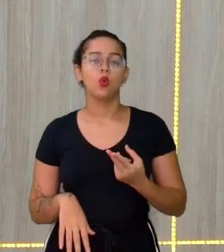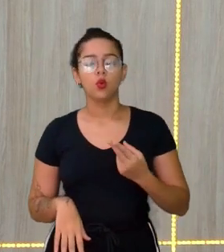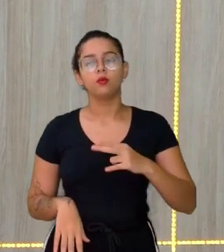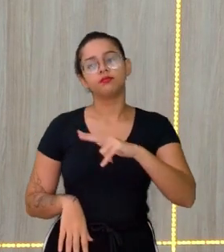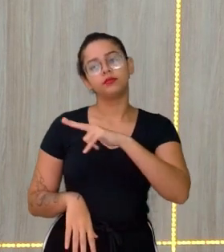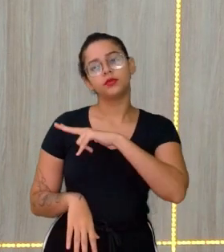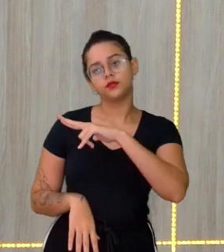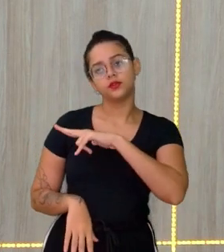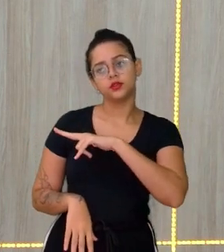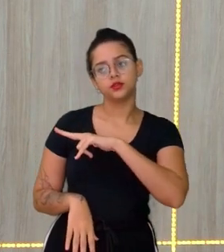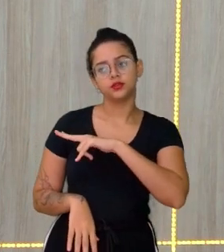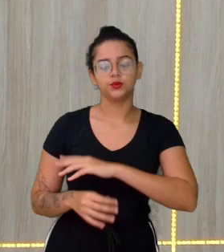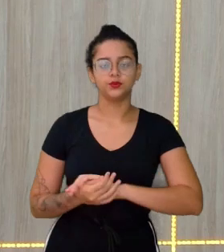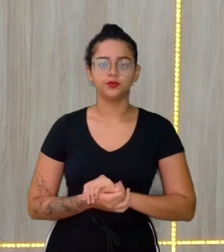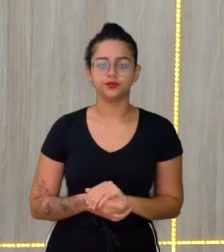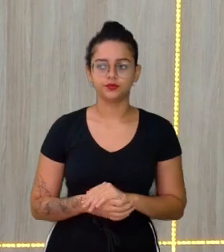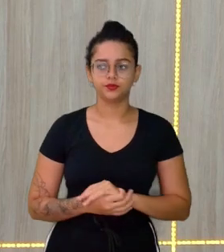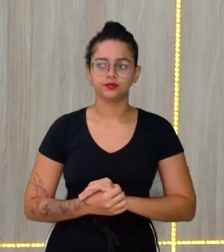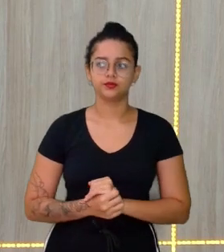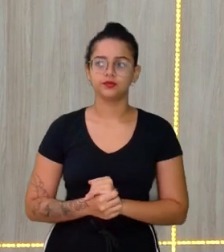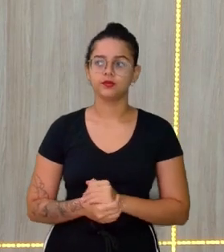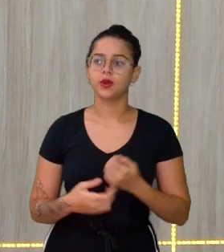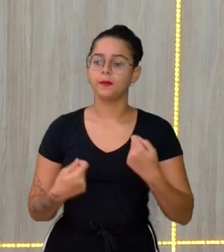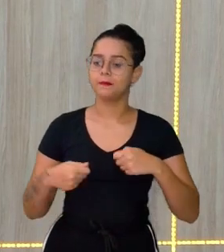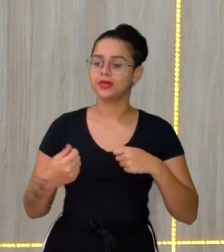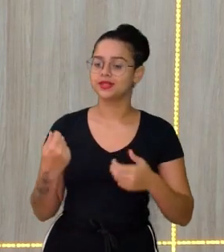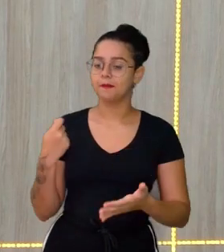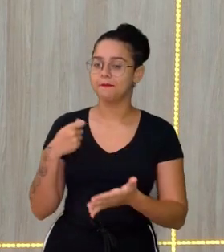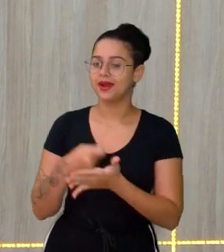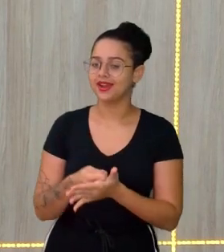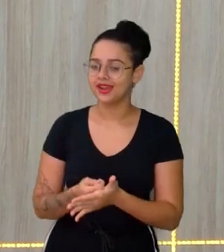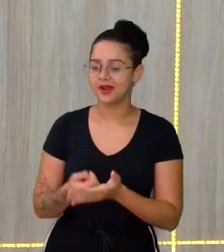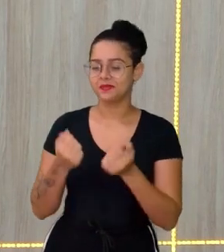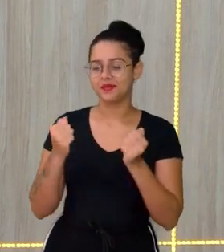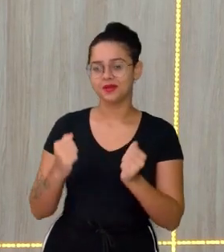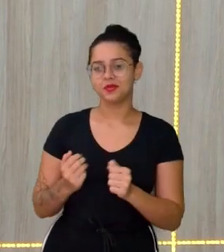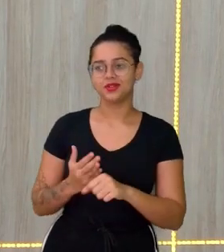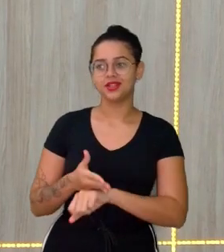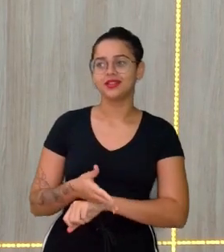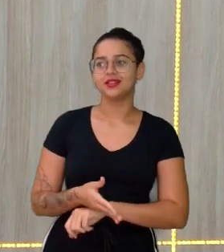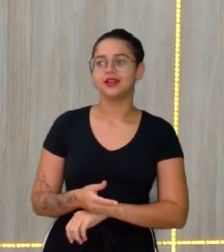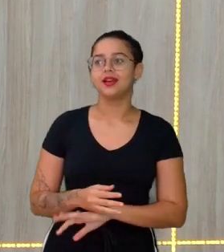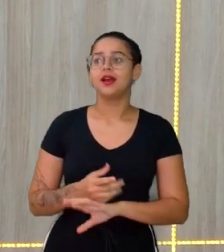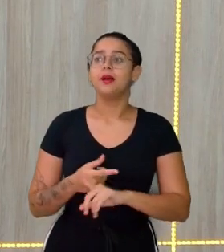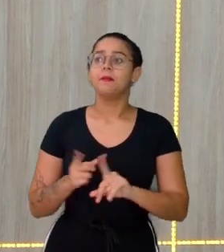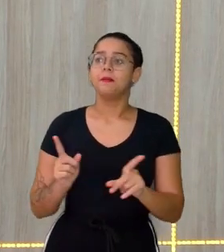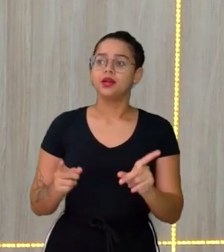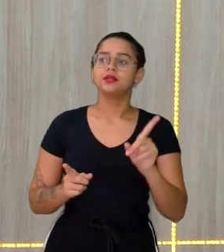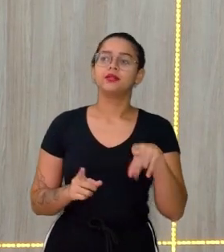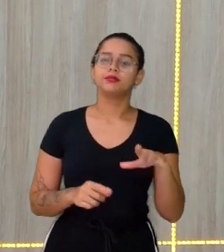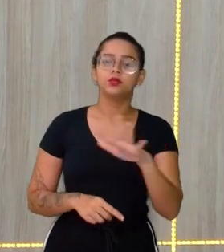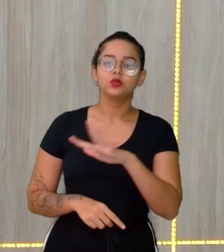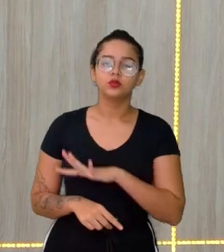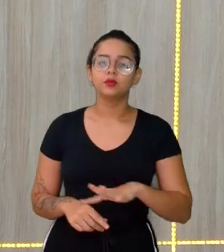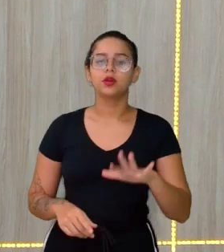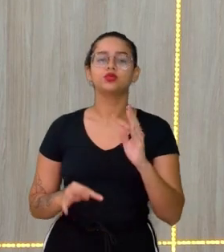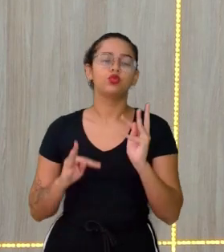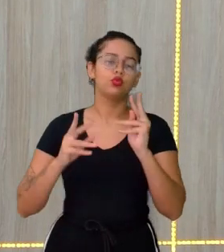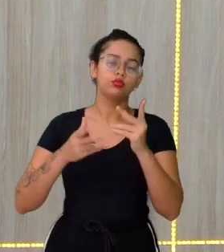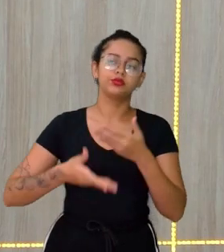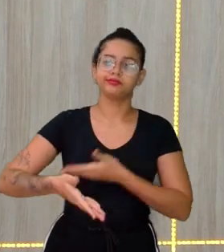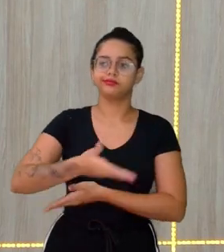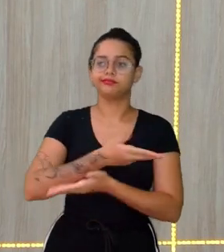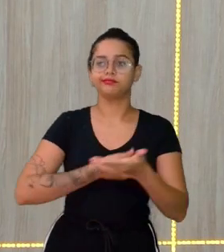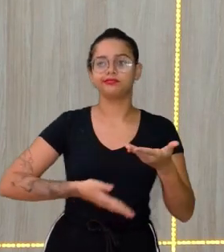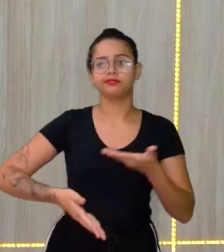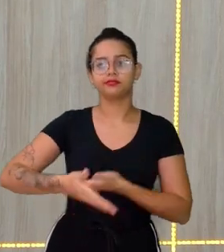Privados Aqueles que A gente tem que pagar Um negocinho Pra poder entrar Mas não deixou De ser um espaço Coletivo Você vai estar Interagindo